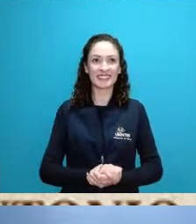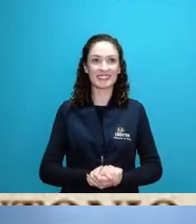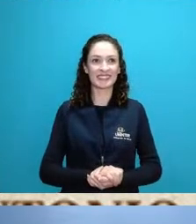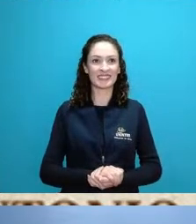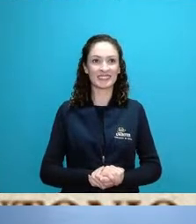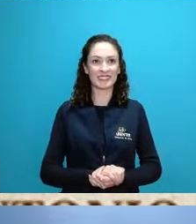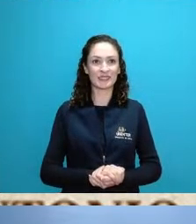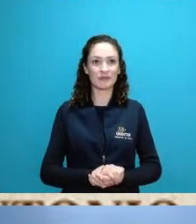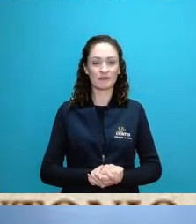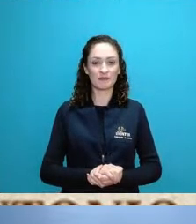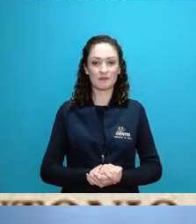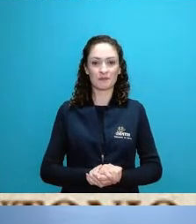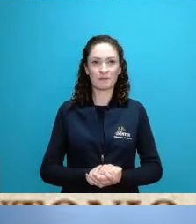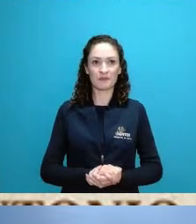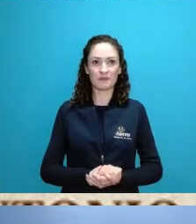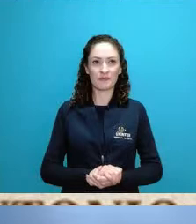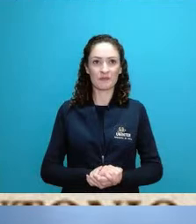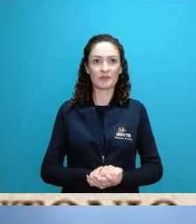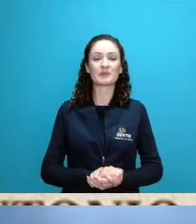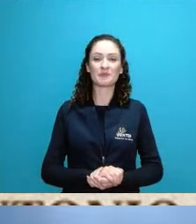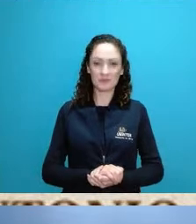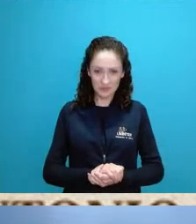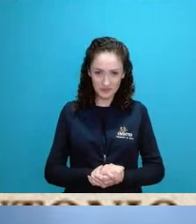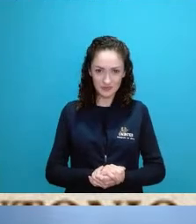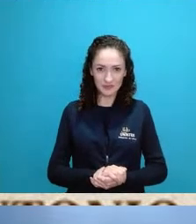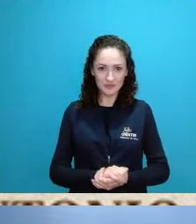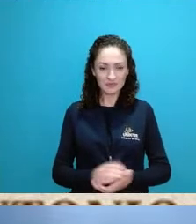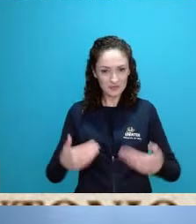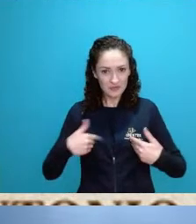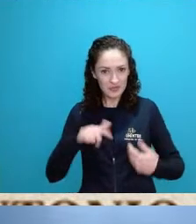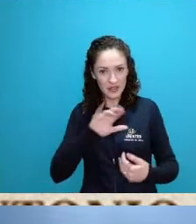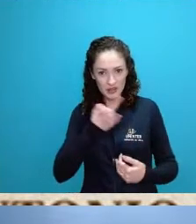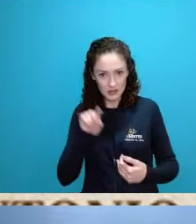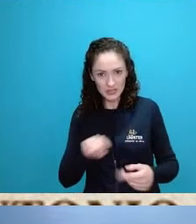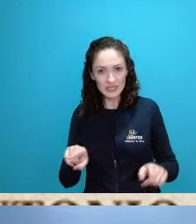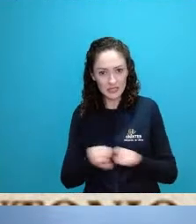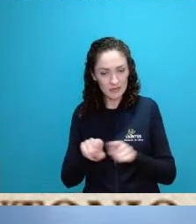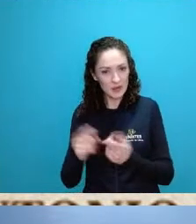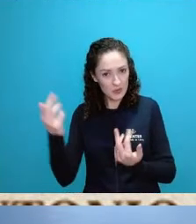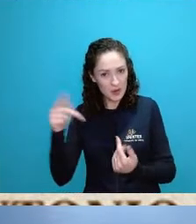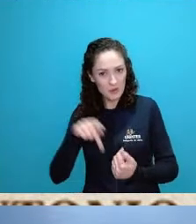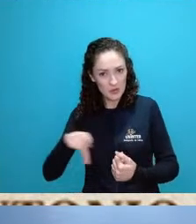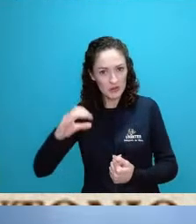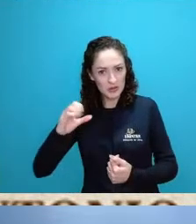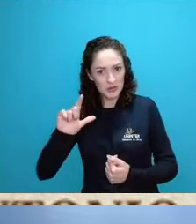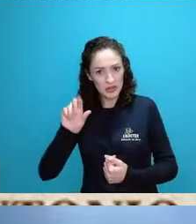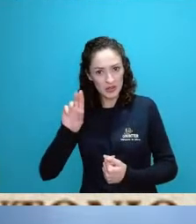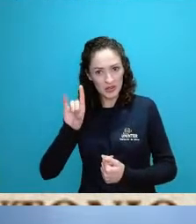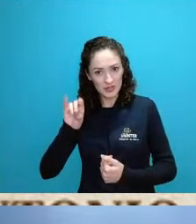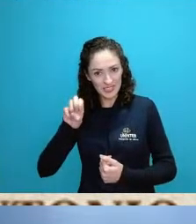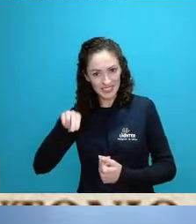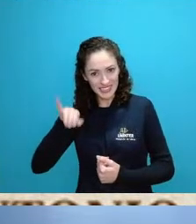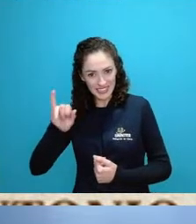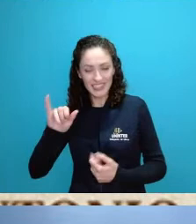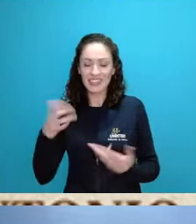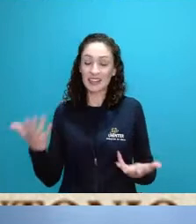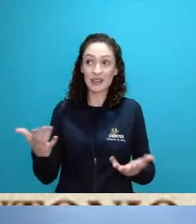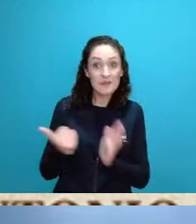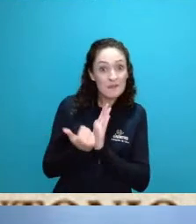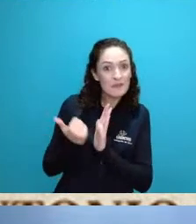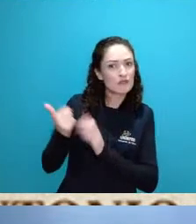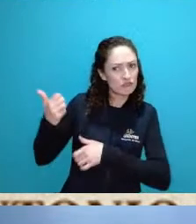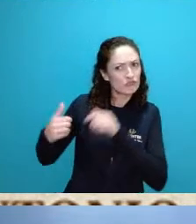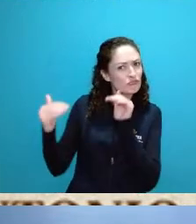eu faço das palavras do professor Claudinei as minhas também gostaria de complementar só que por mais que nós tratemos